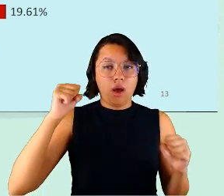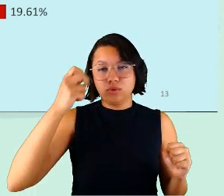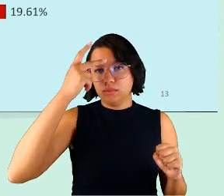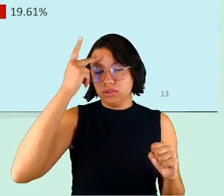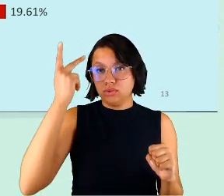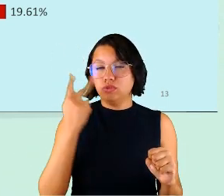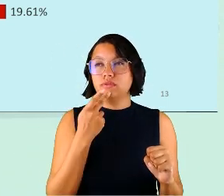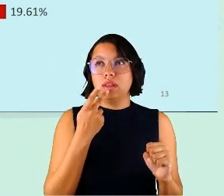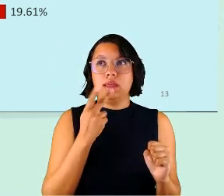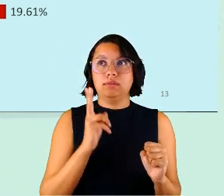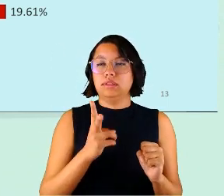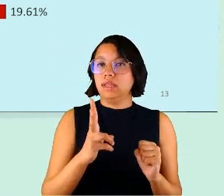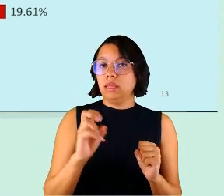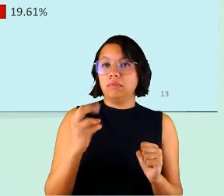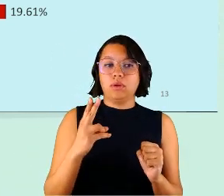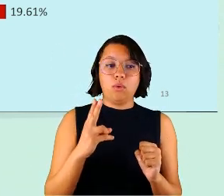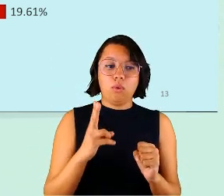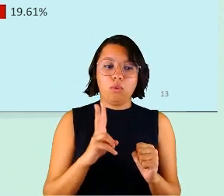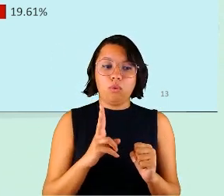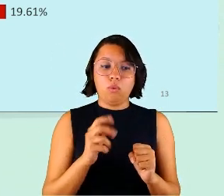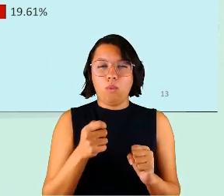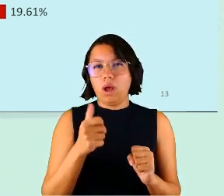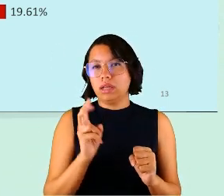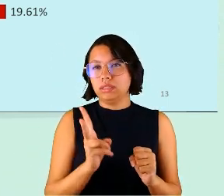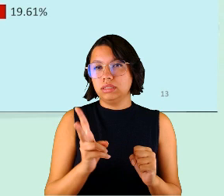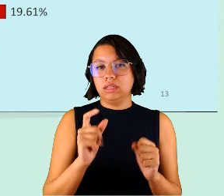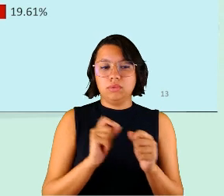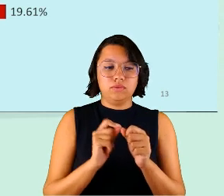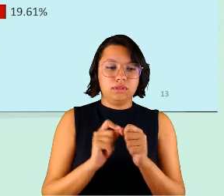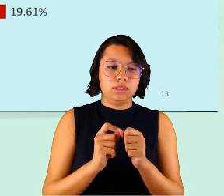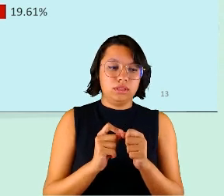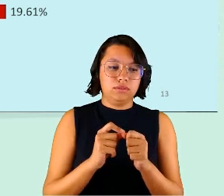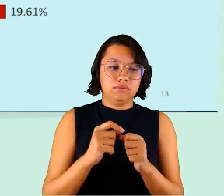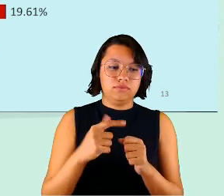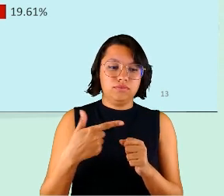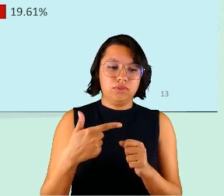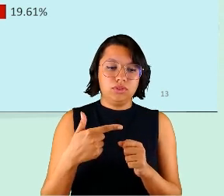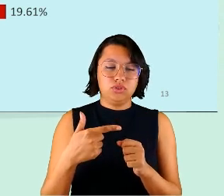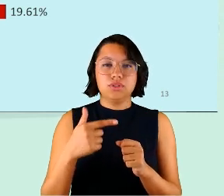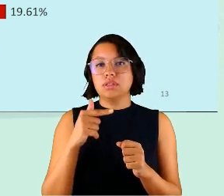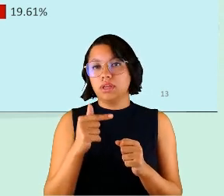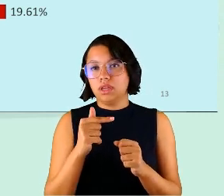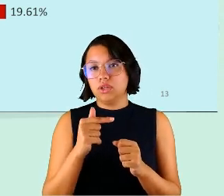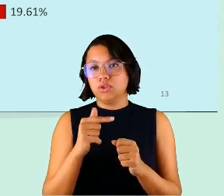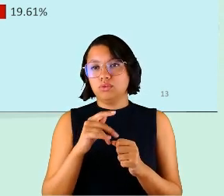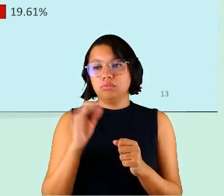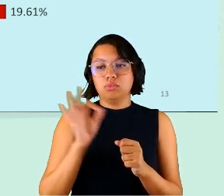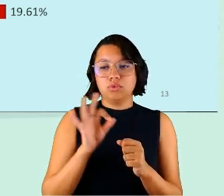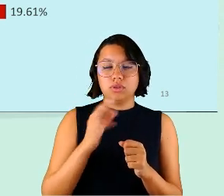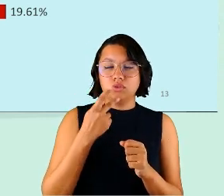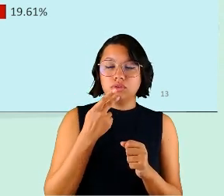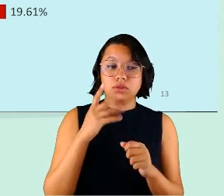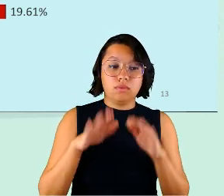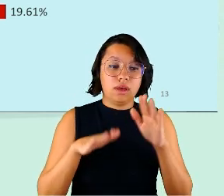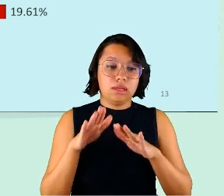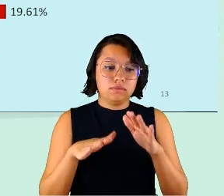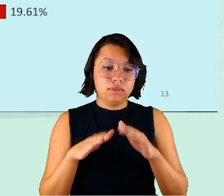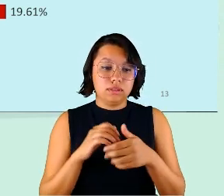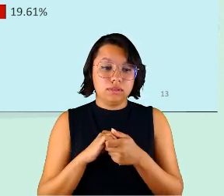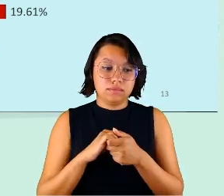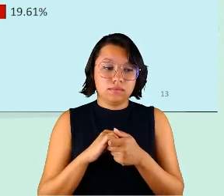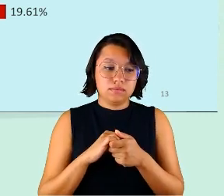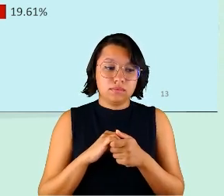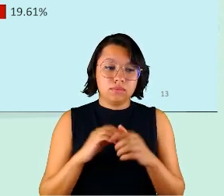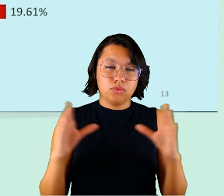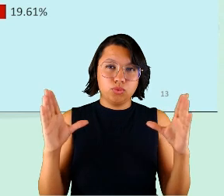de pessoas dizendo que sempre ou frequentemente tem que fazer 27% quase 28% dizendo às vezes